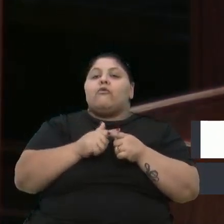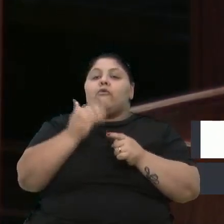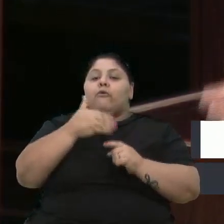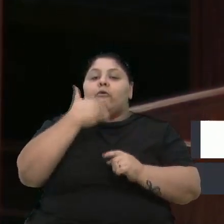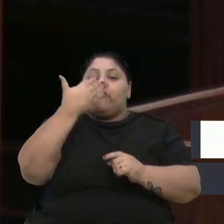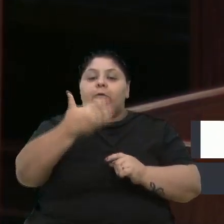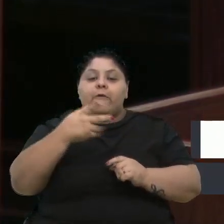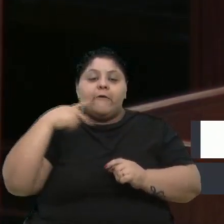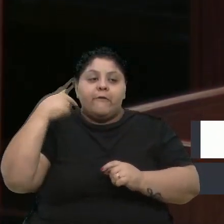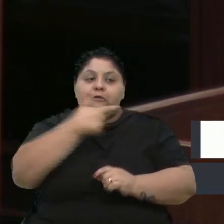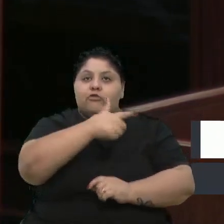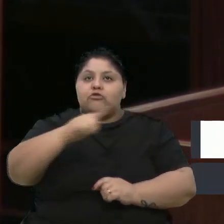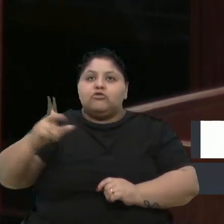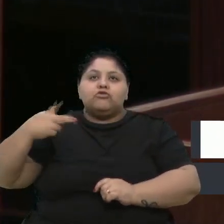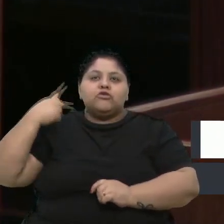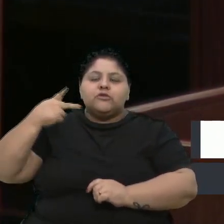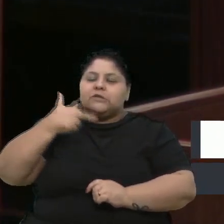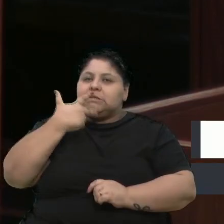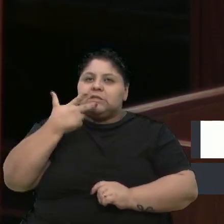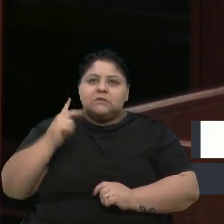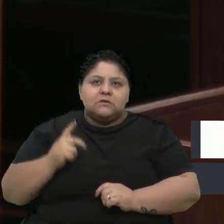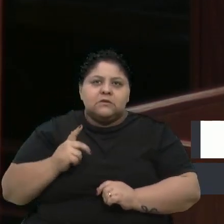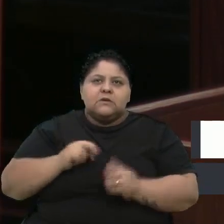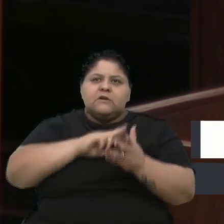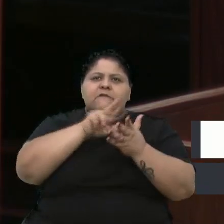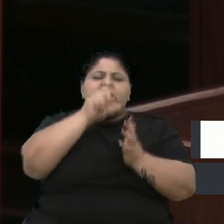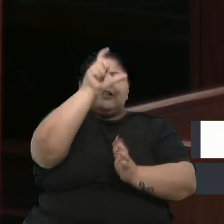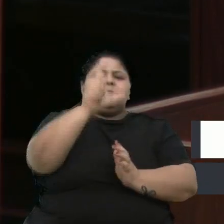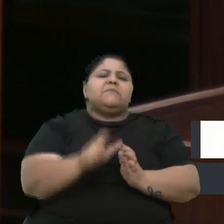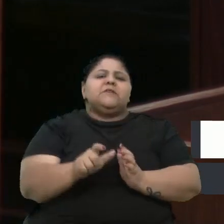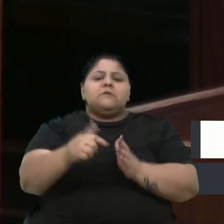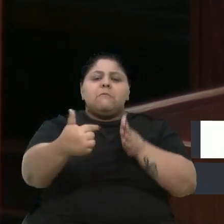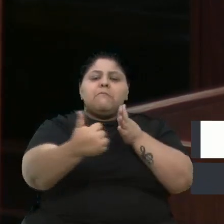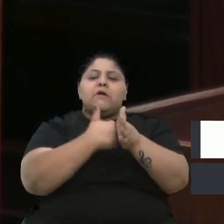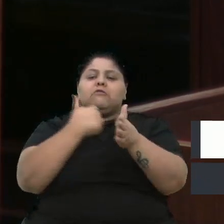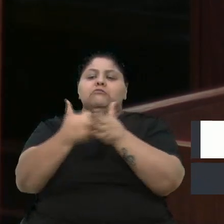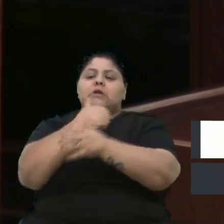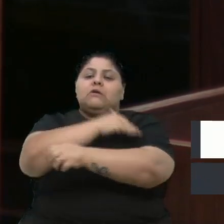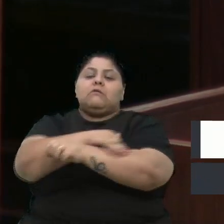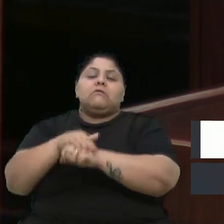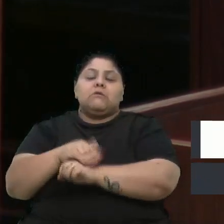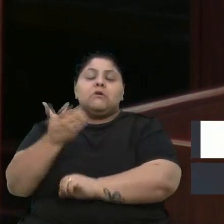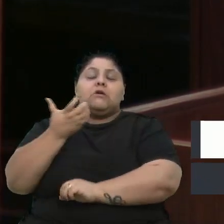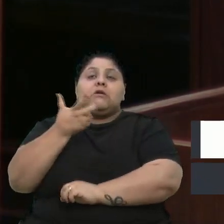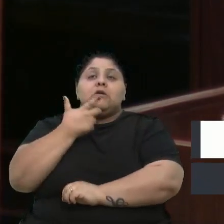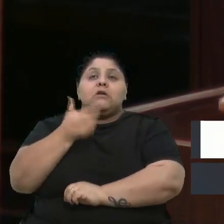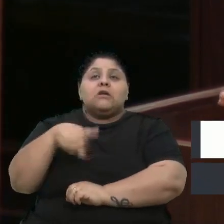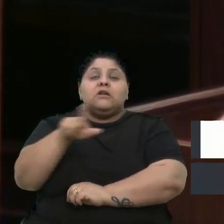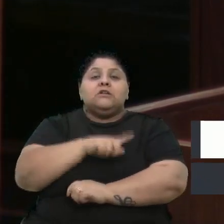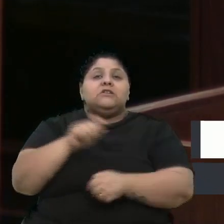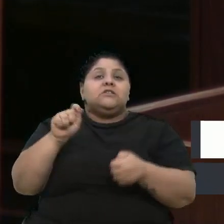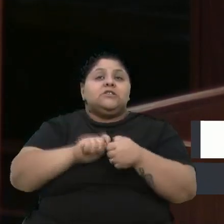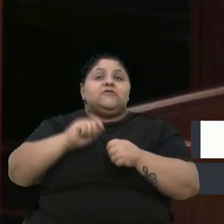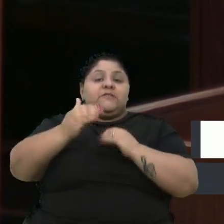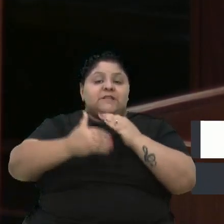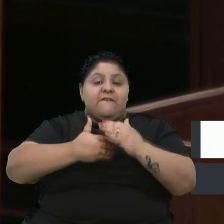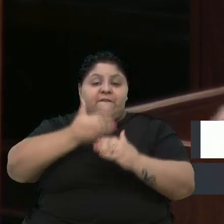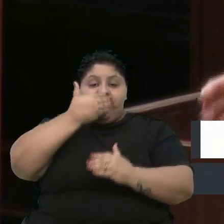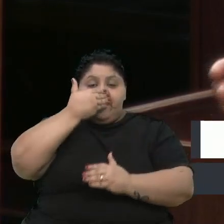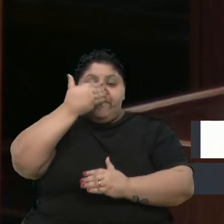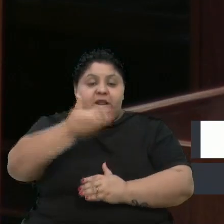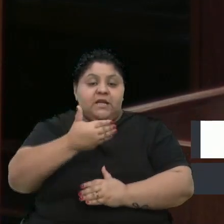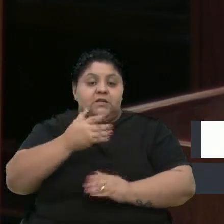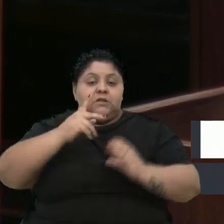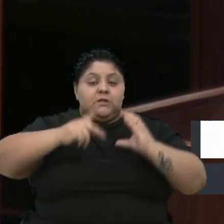manifestaram, e várias pessoas me questionaram na rua. Mas quero dizer que a gente fez a frente parlamentar para ficar